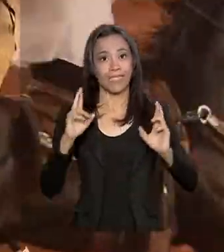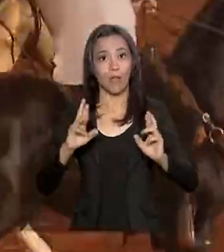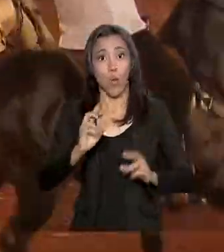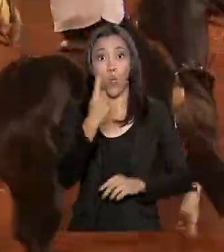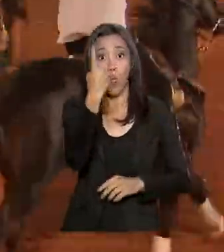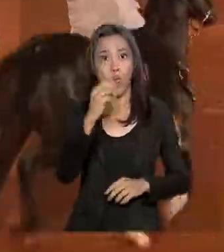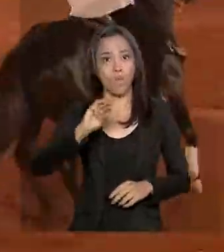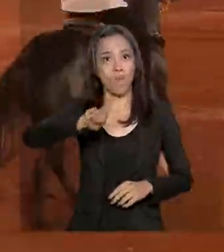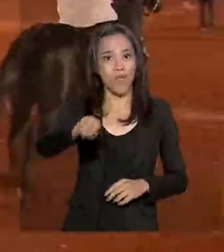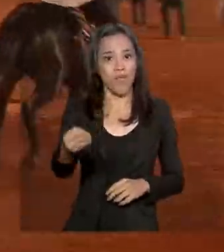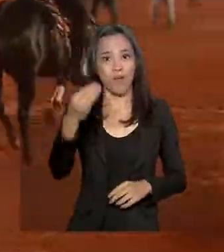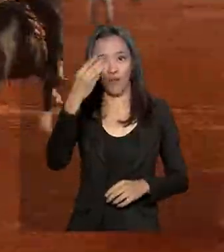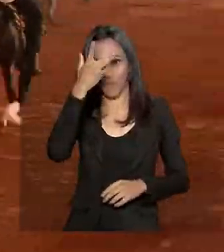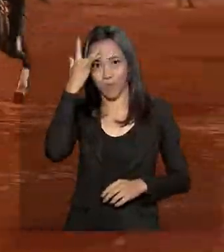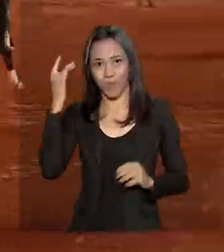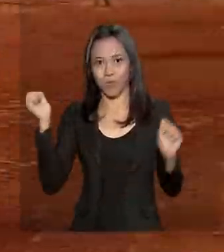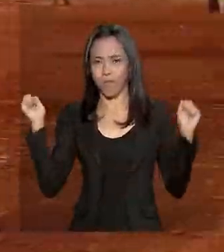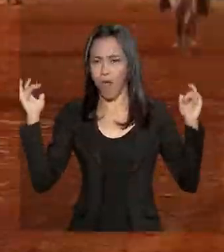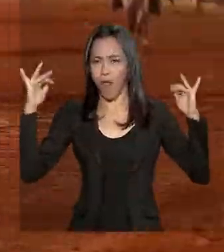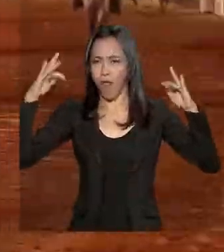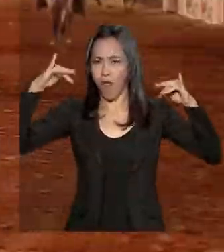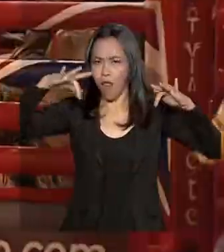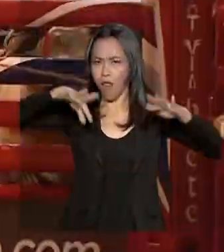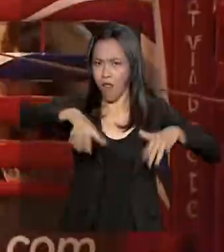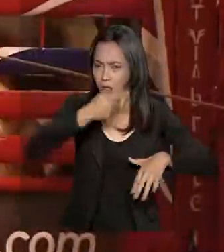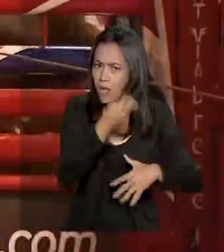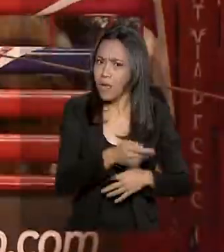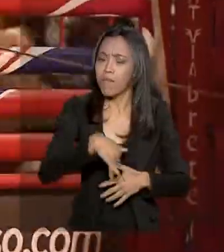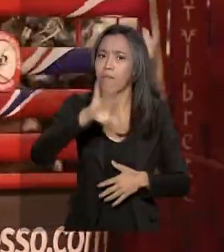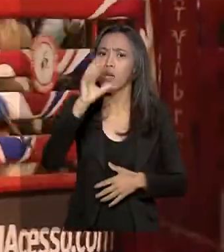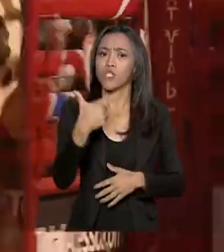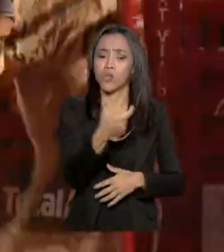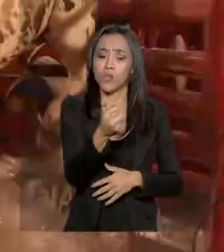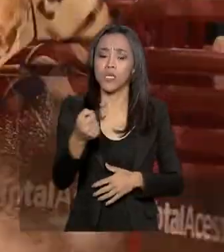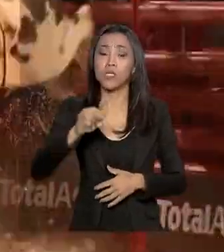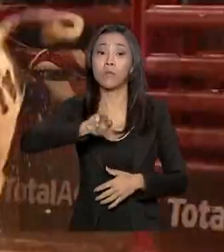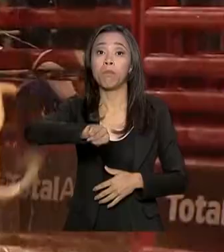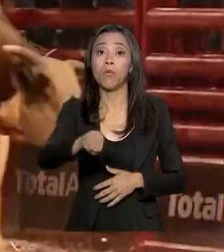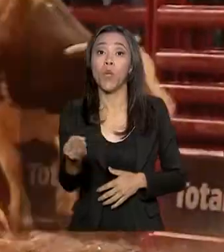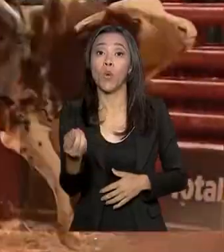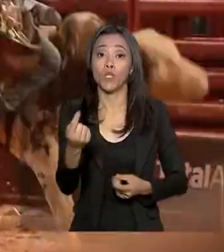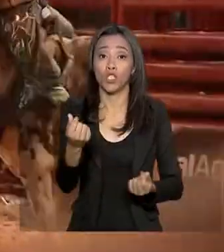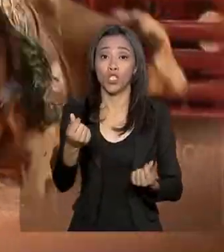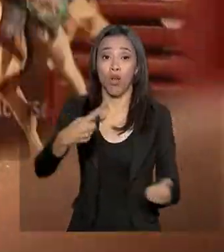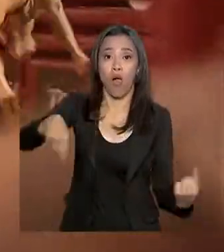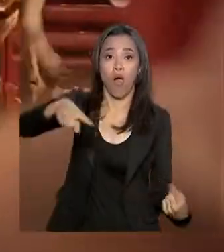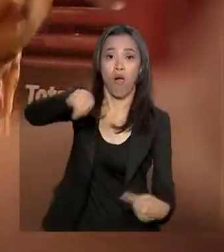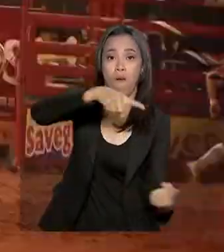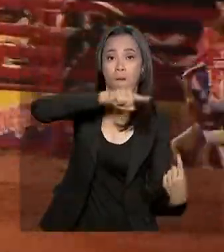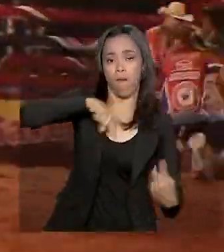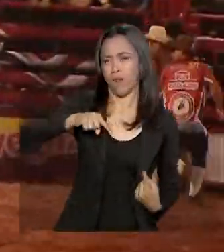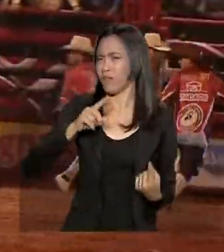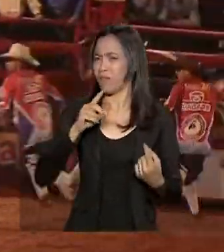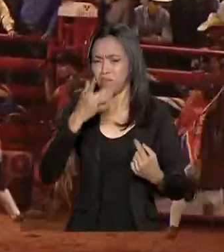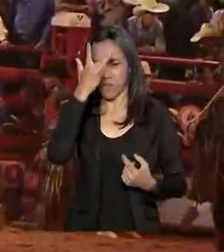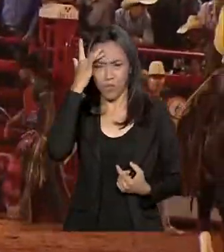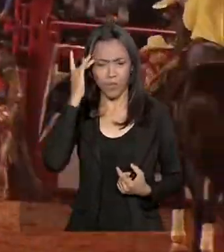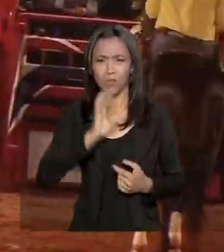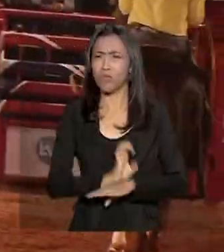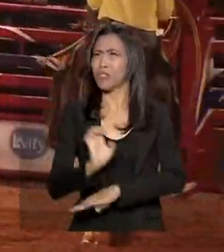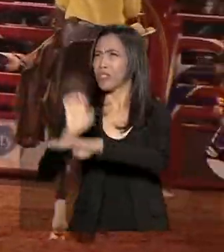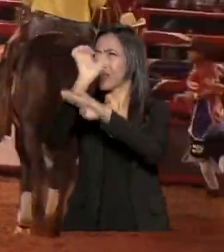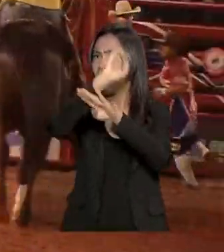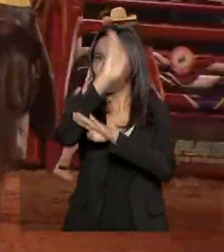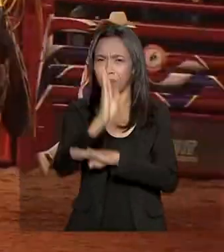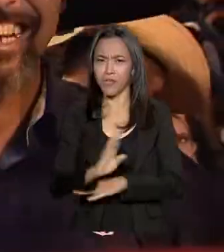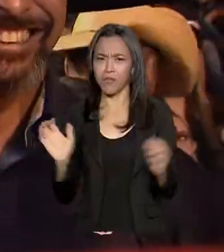milhão de visitantes e movimenta mais de 200 milhões de reais. Vem gente de todo o Brasil, como este